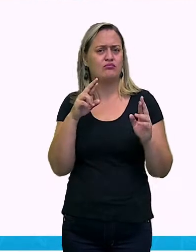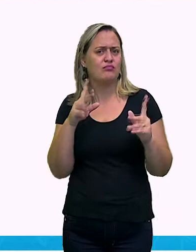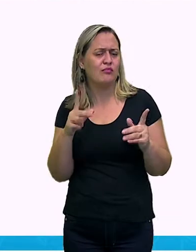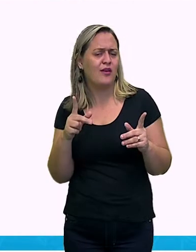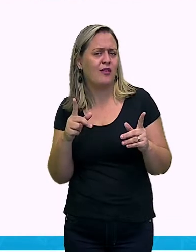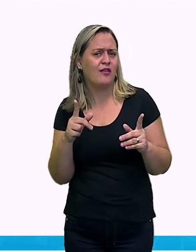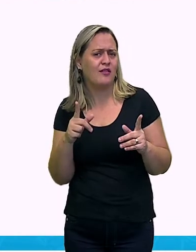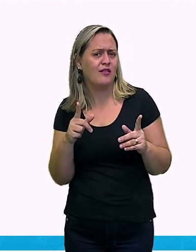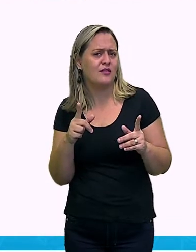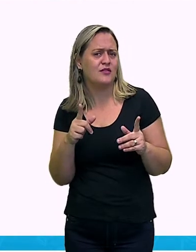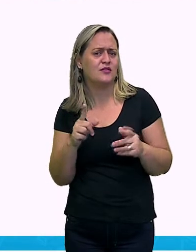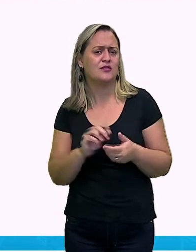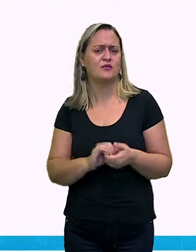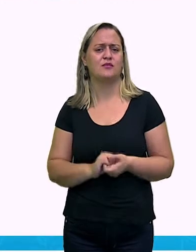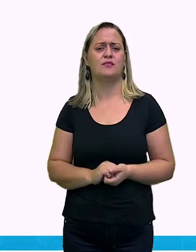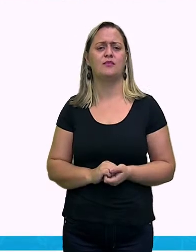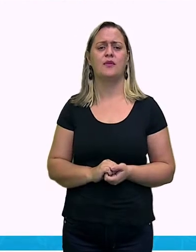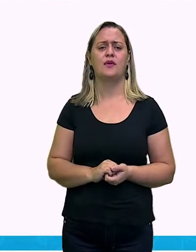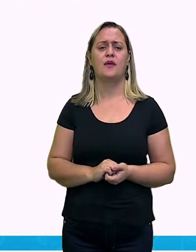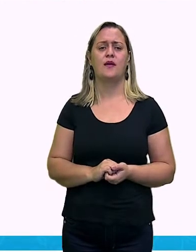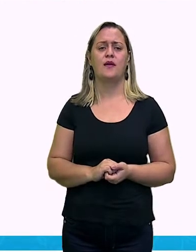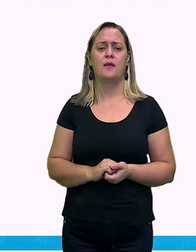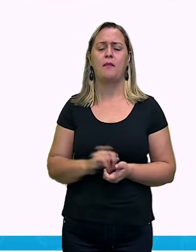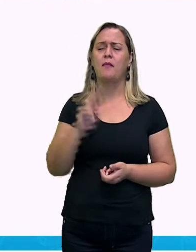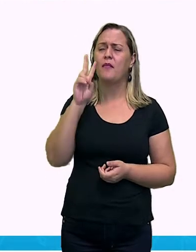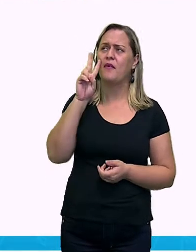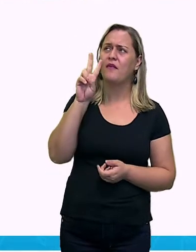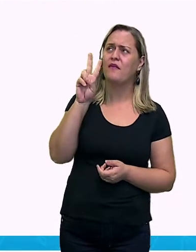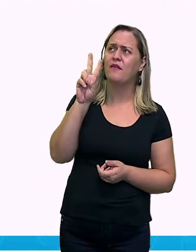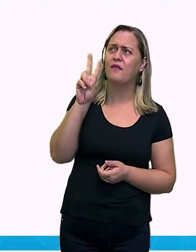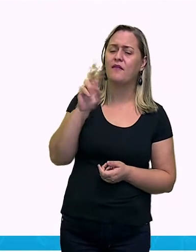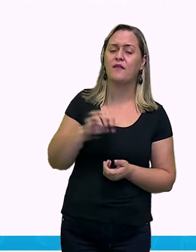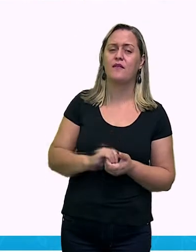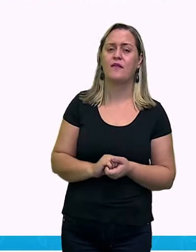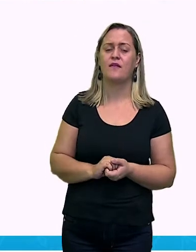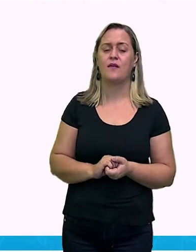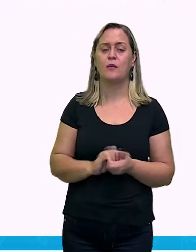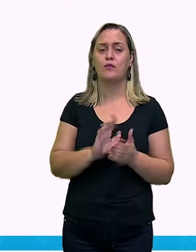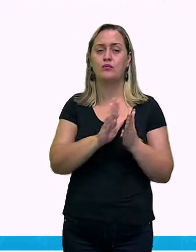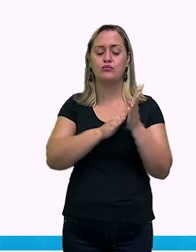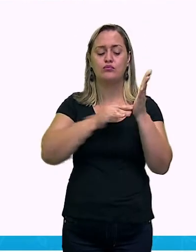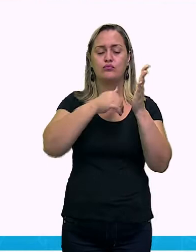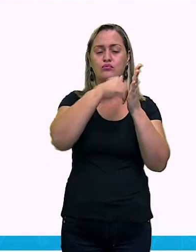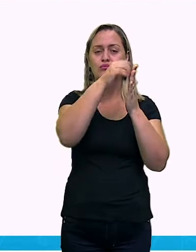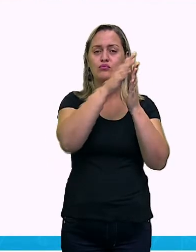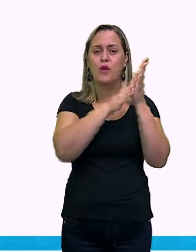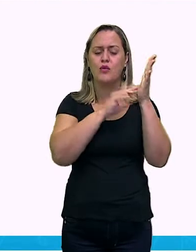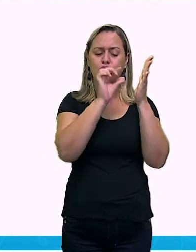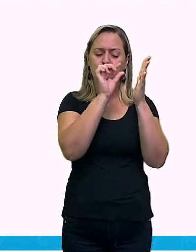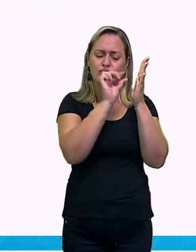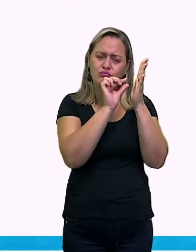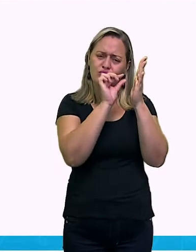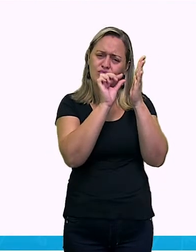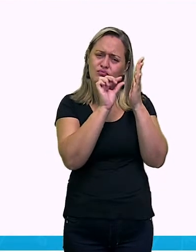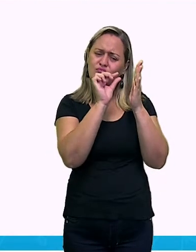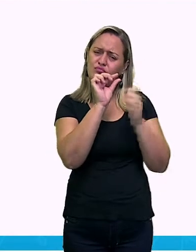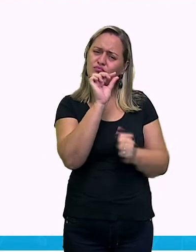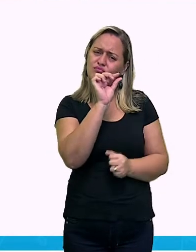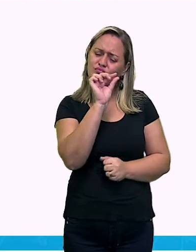dizer que ela foi, podemos dizer não, ela foi feita com pinceladas pequenininhas, com pontos,